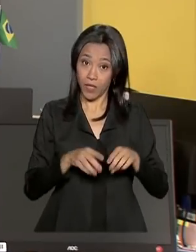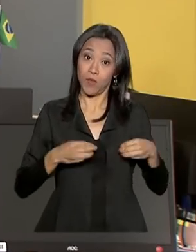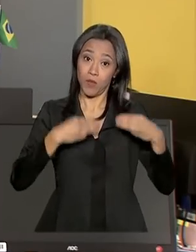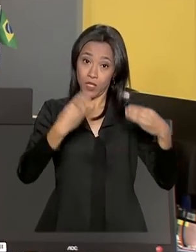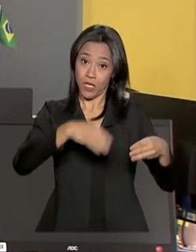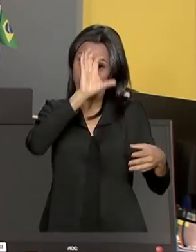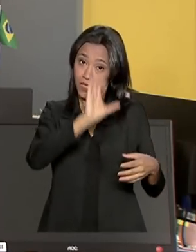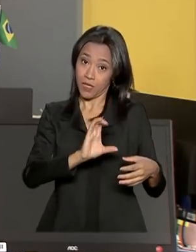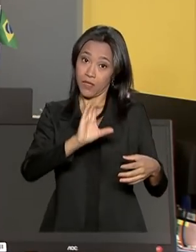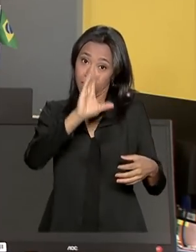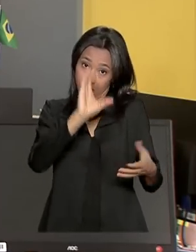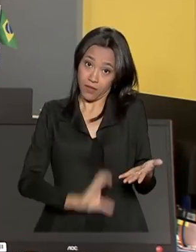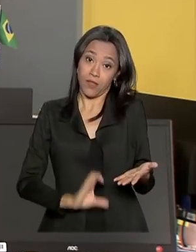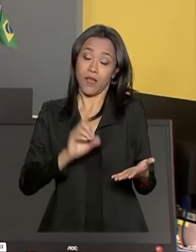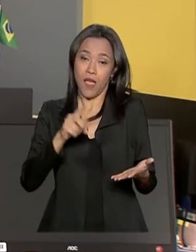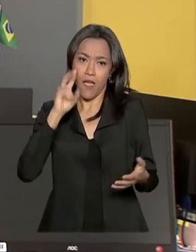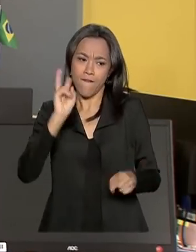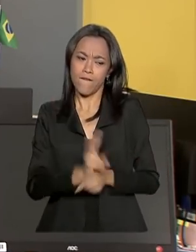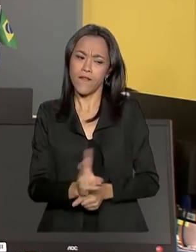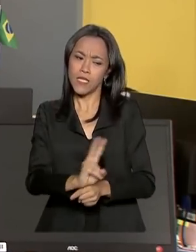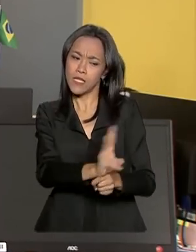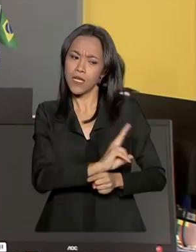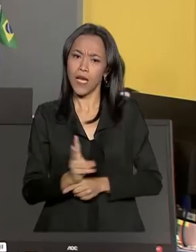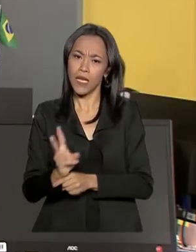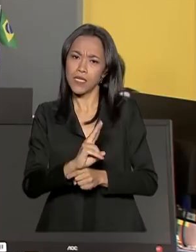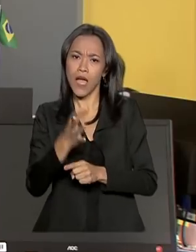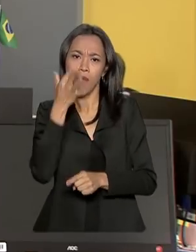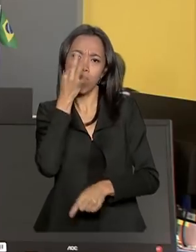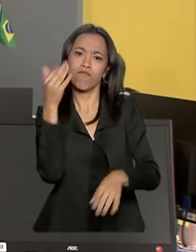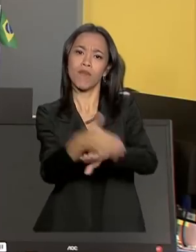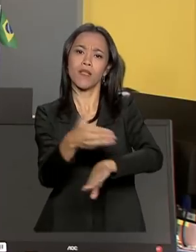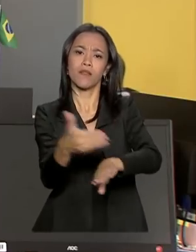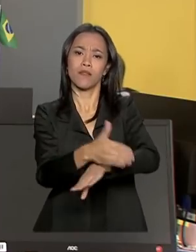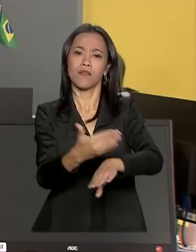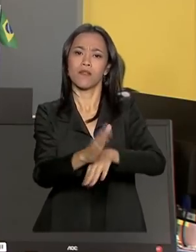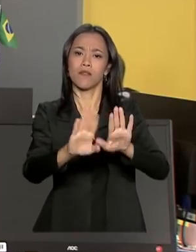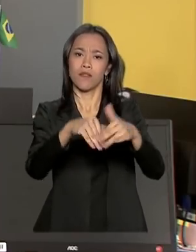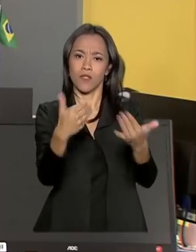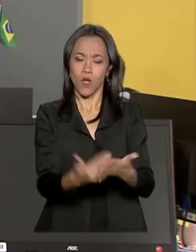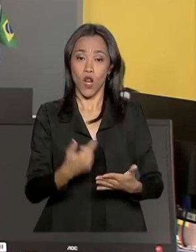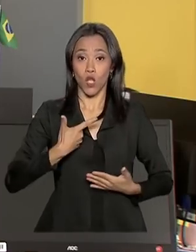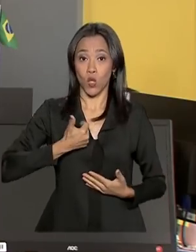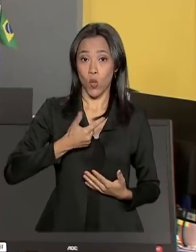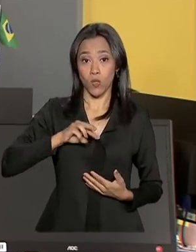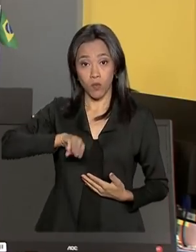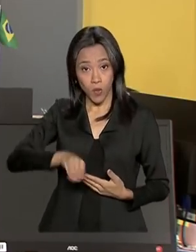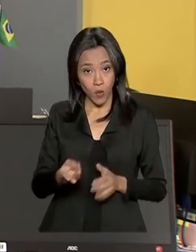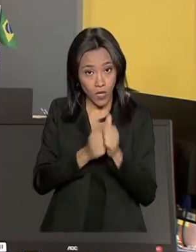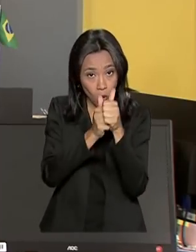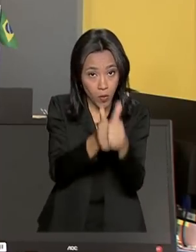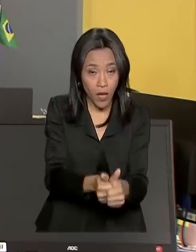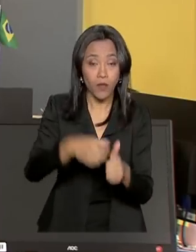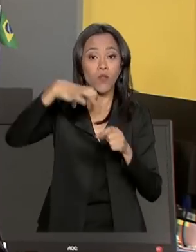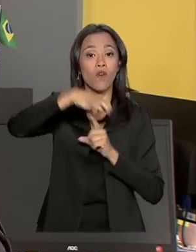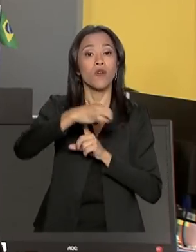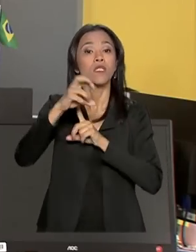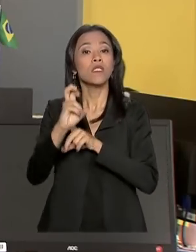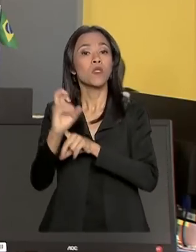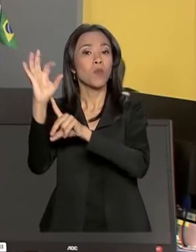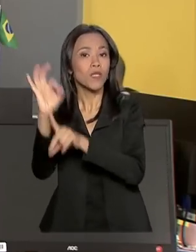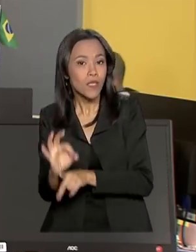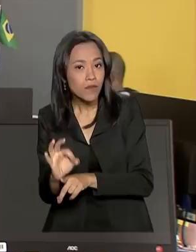assiduidade dos beneficiários em idade escolar. Dos mais de 12 milhões de alunos acompanhados, 95%